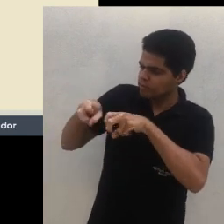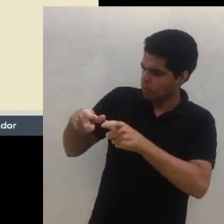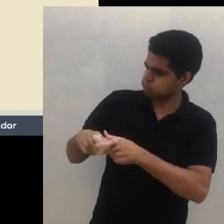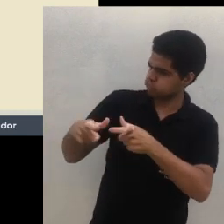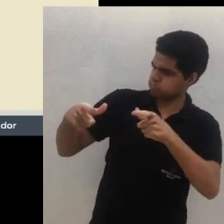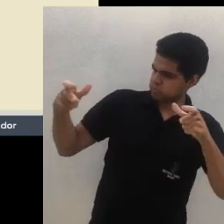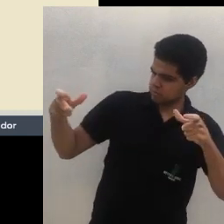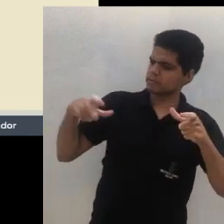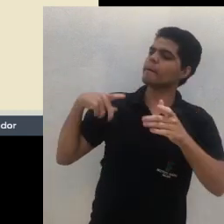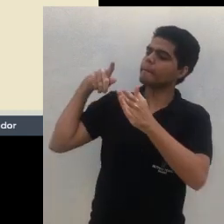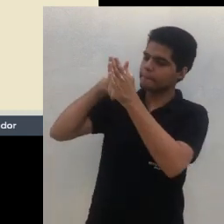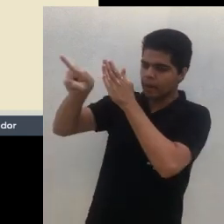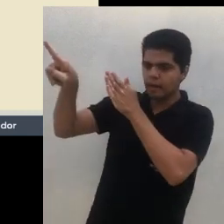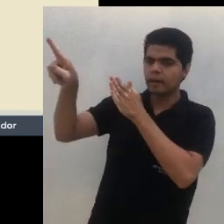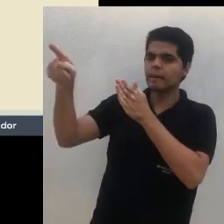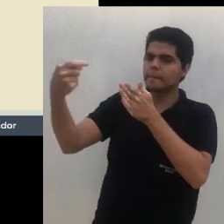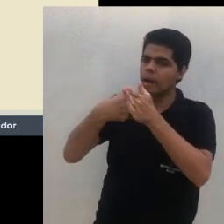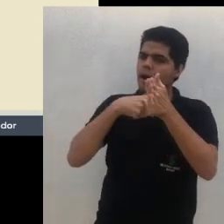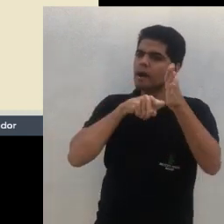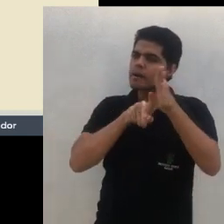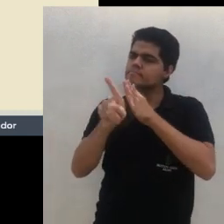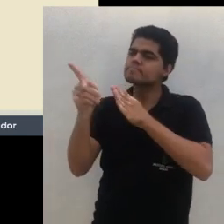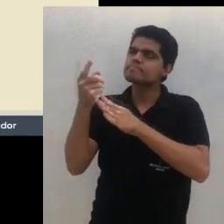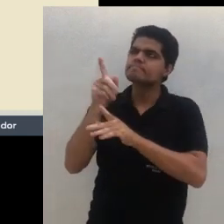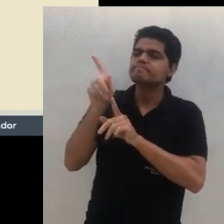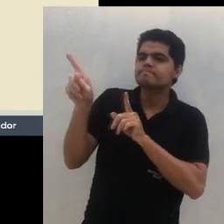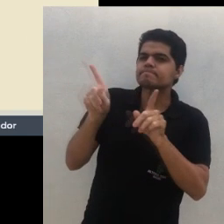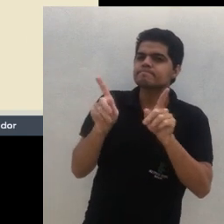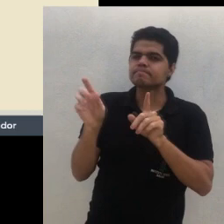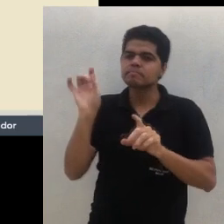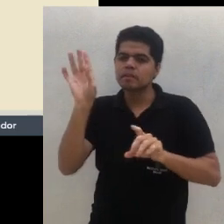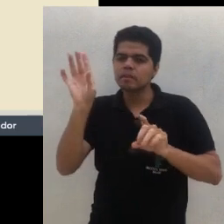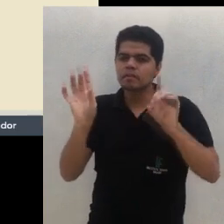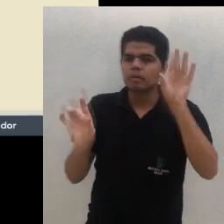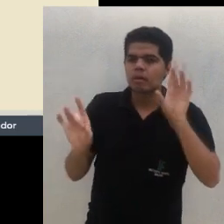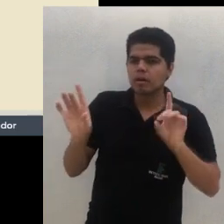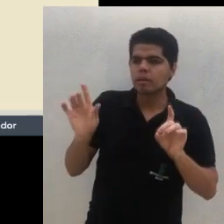forma, mas eu também tenho a entender o que é que você quer na hora de montar o SAF.